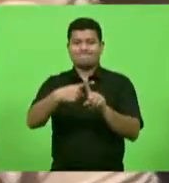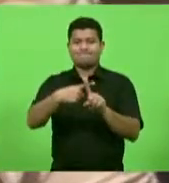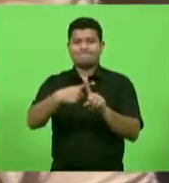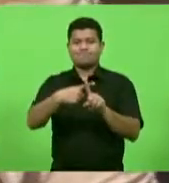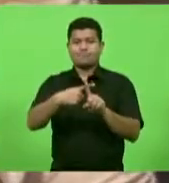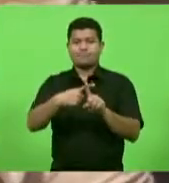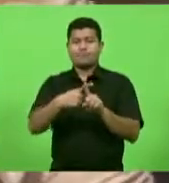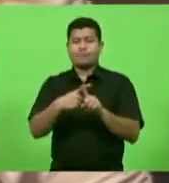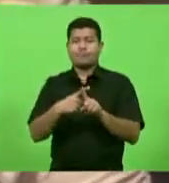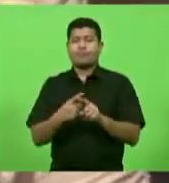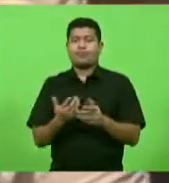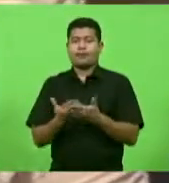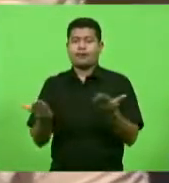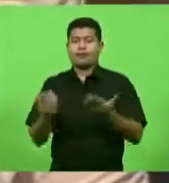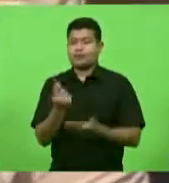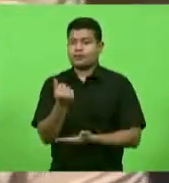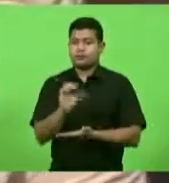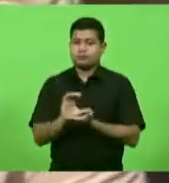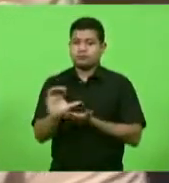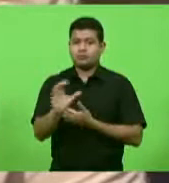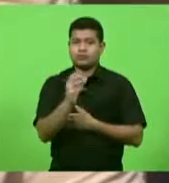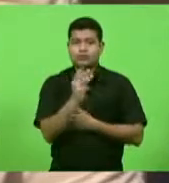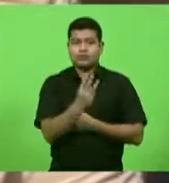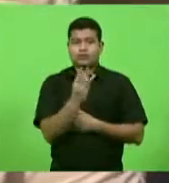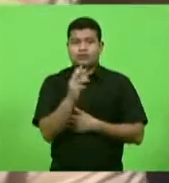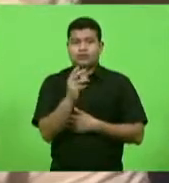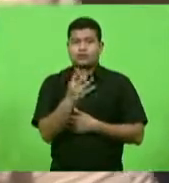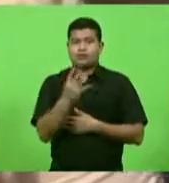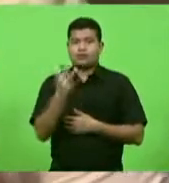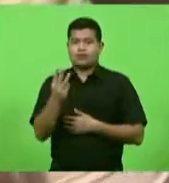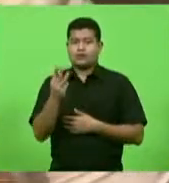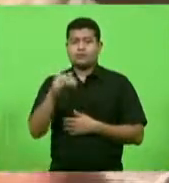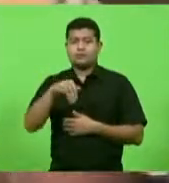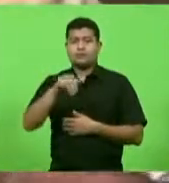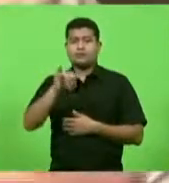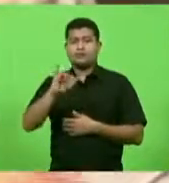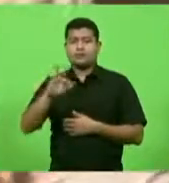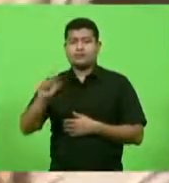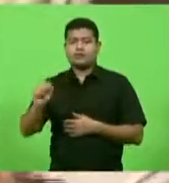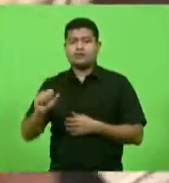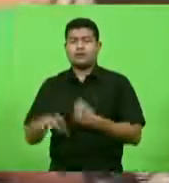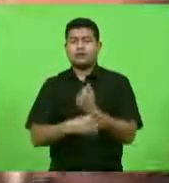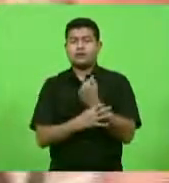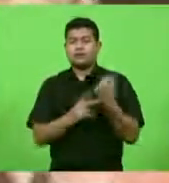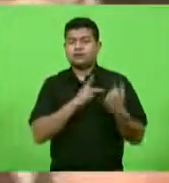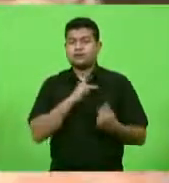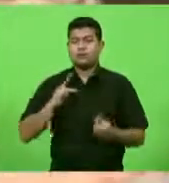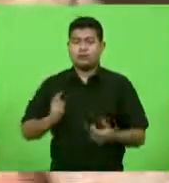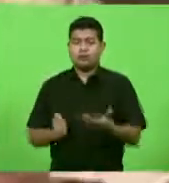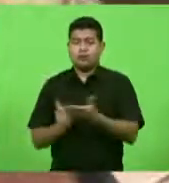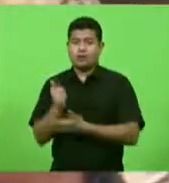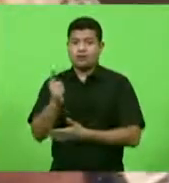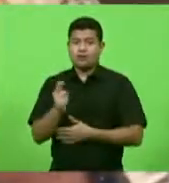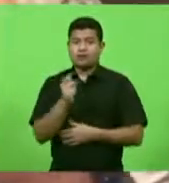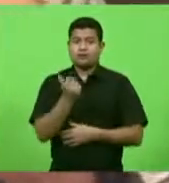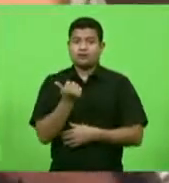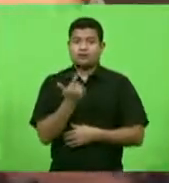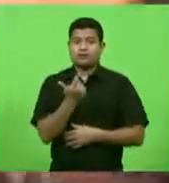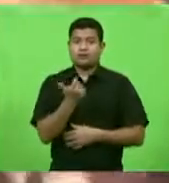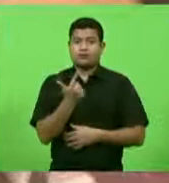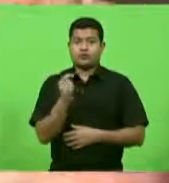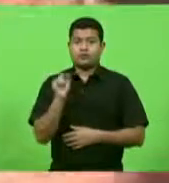de 343 milhões para a segurança pública da aquisição de 12 mil armas de